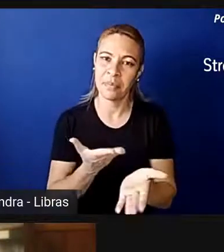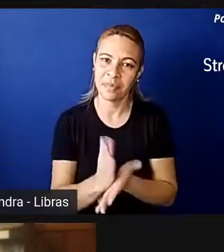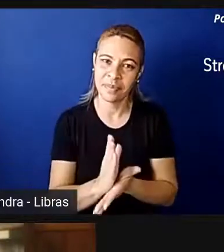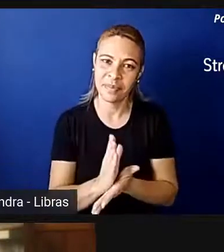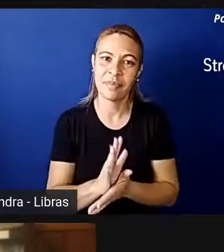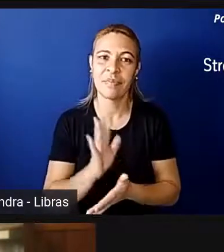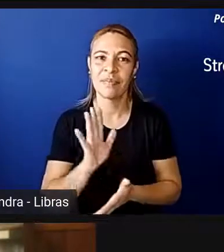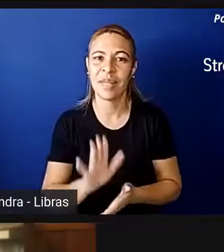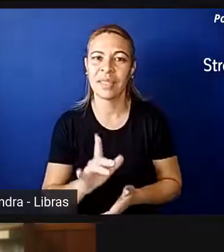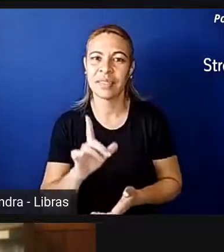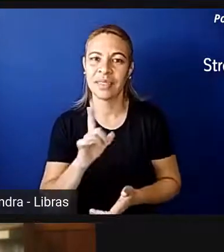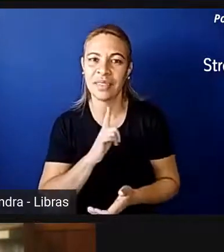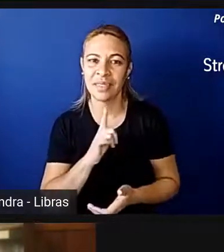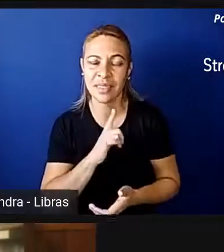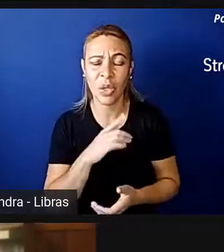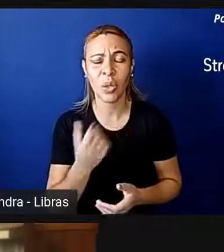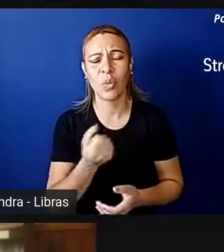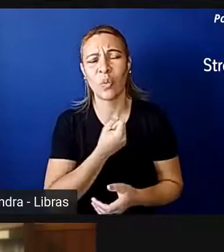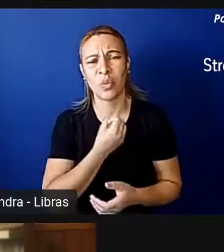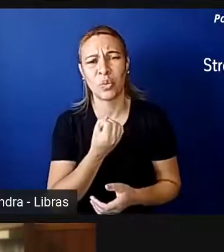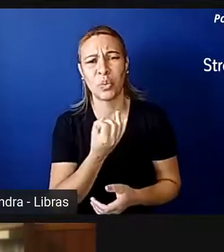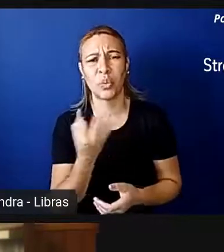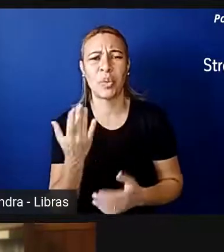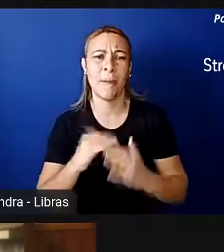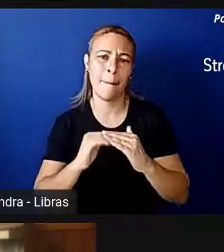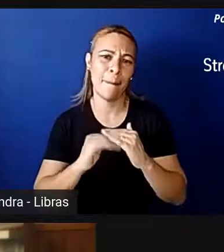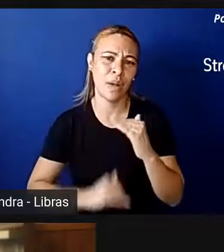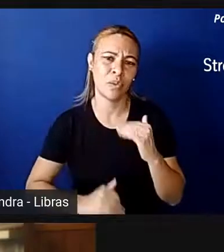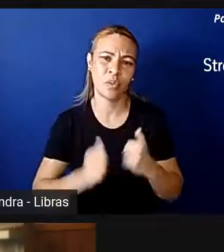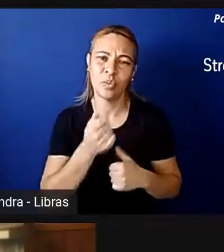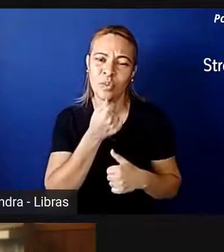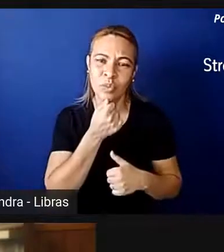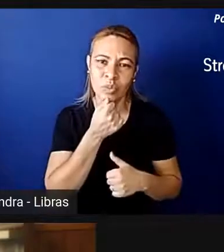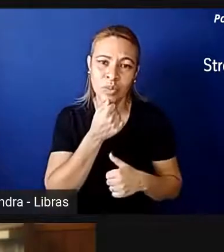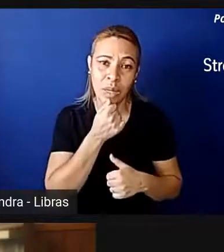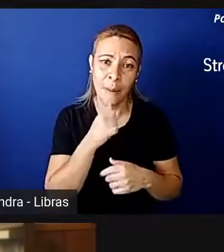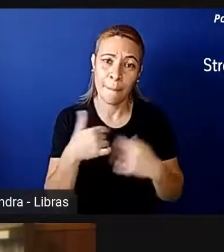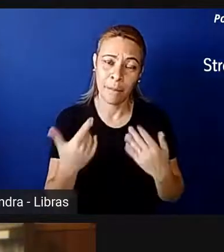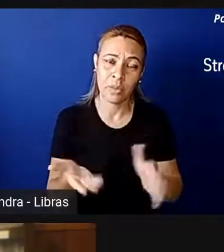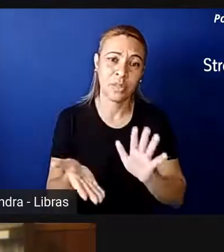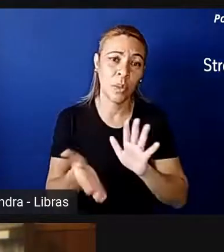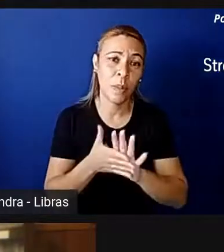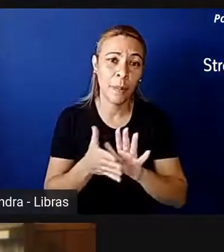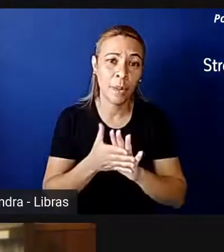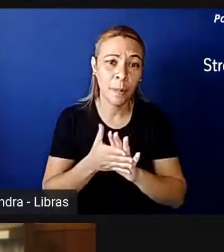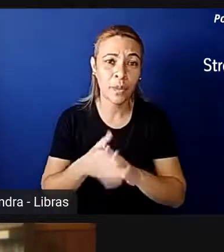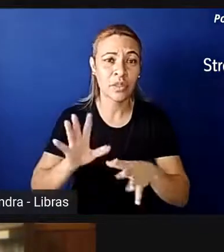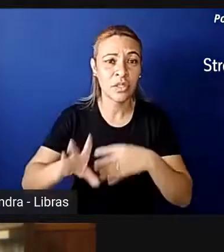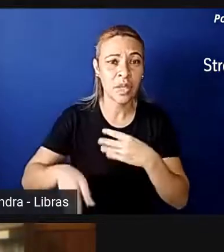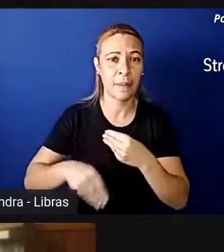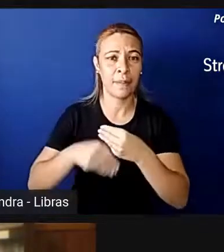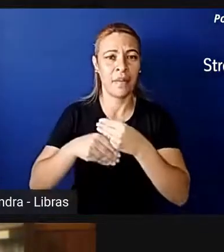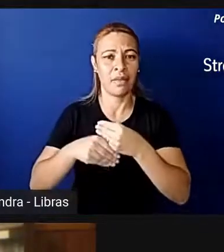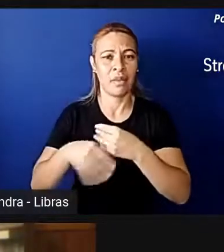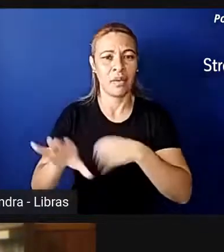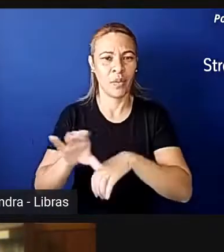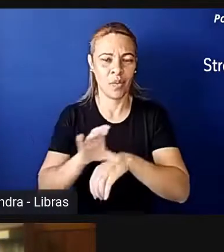ser um número muito baixo ainda e de, por ser uma proposta de emenda constitucional, ela,